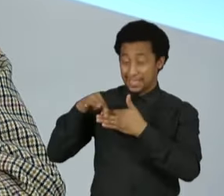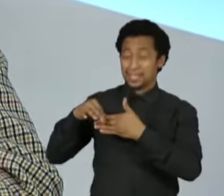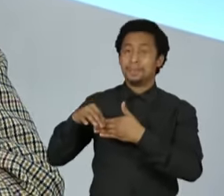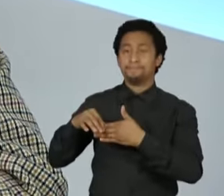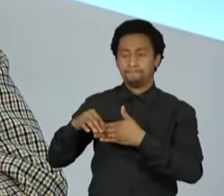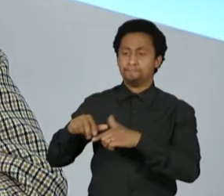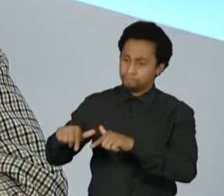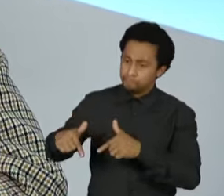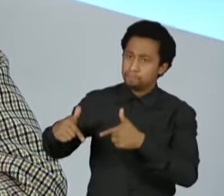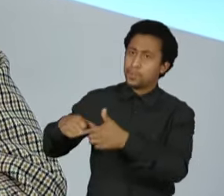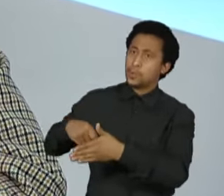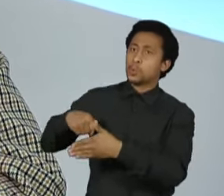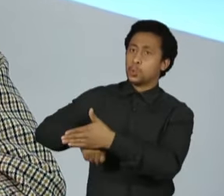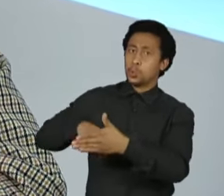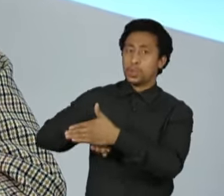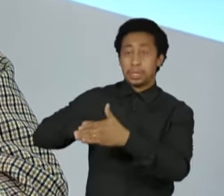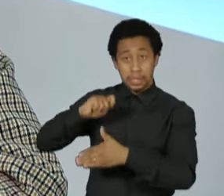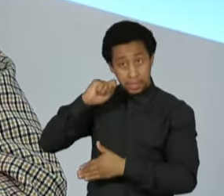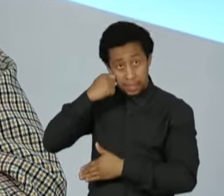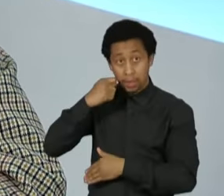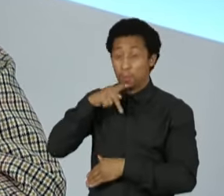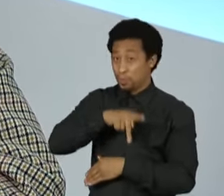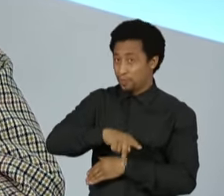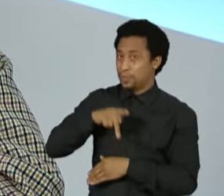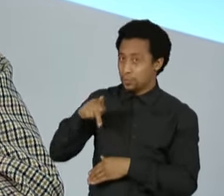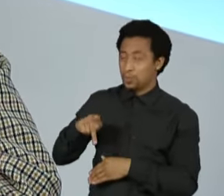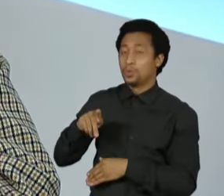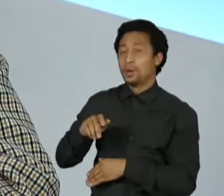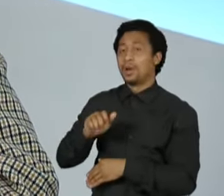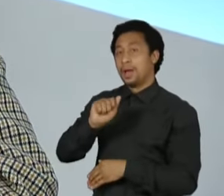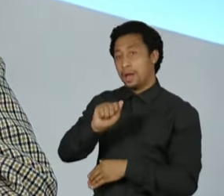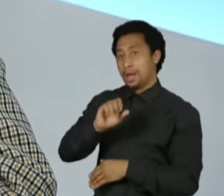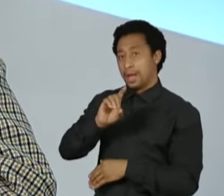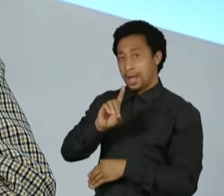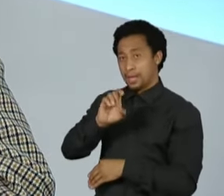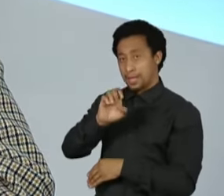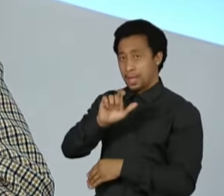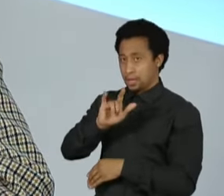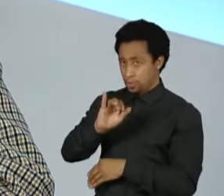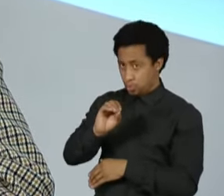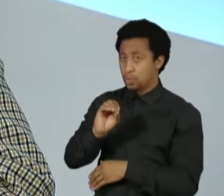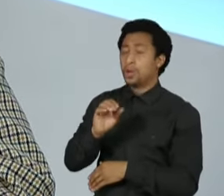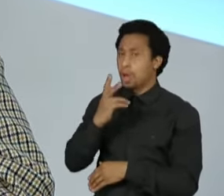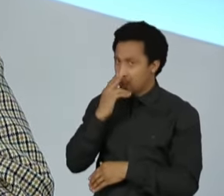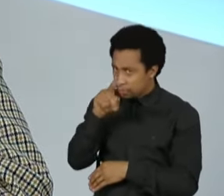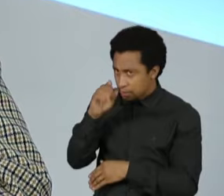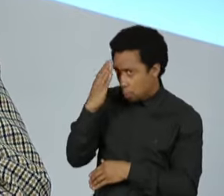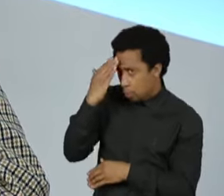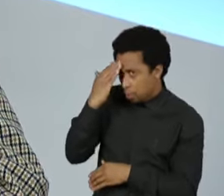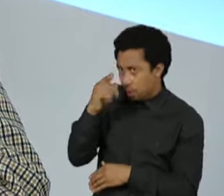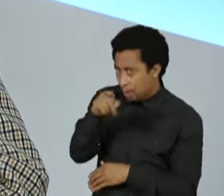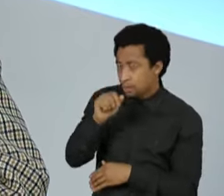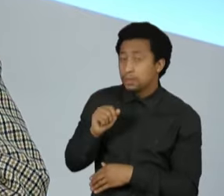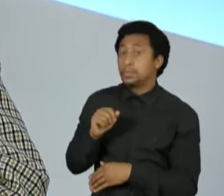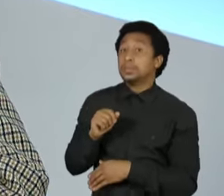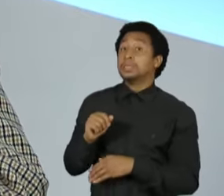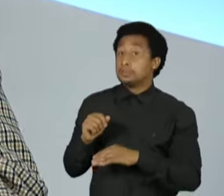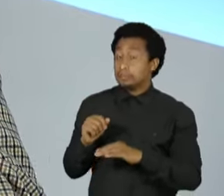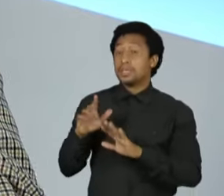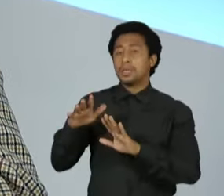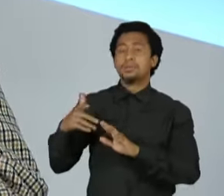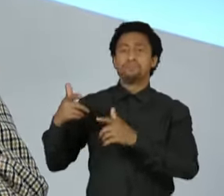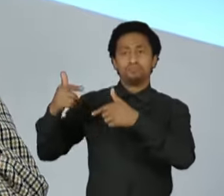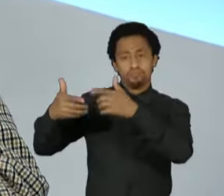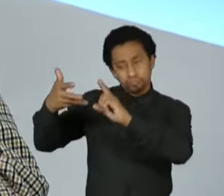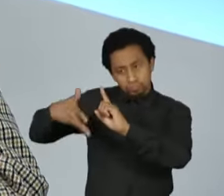Santos, que a senhora deve conhecê-lo muito bem, ele tem uma fala muito forte em que ele diz que o negro é o único que vota no inimigo. Diante de um Congresso com